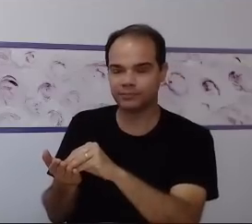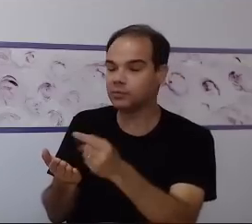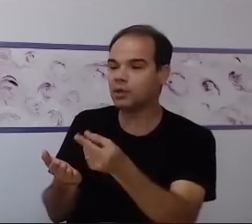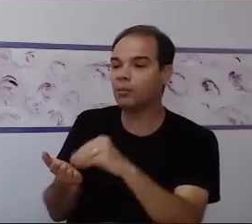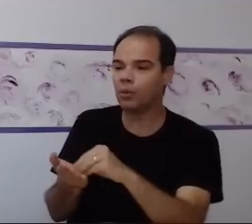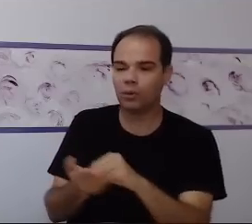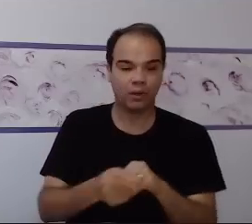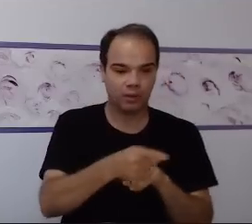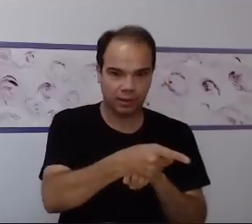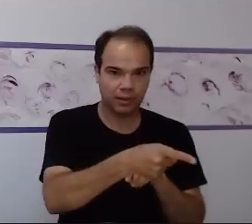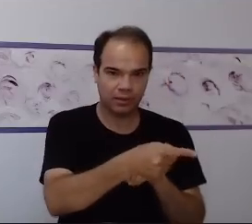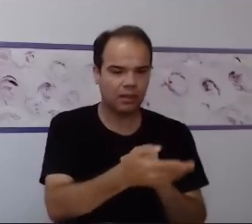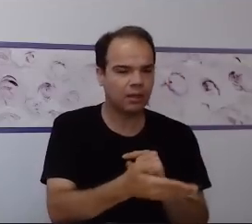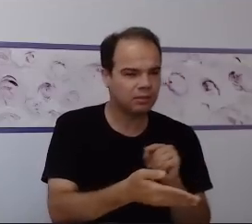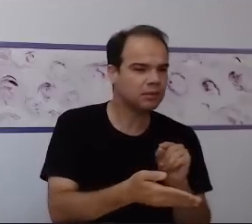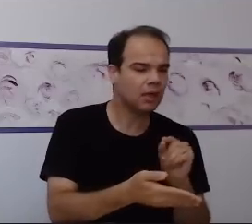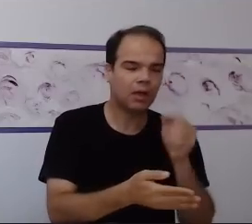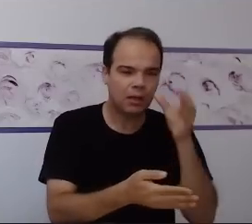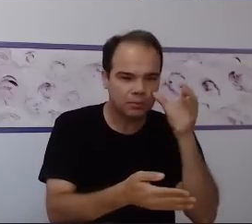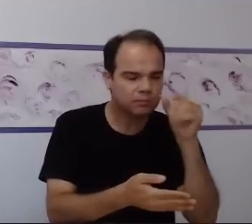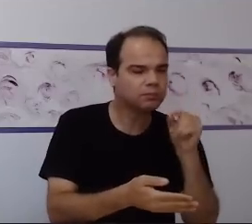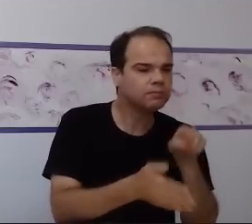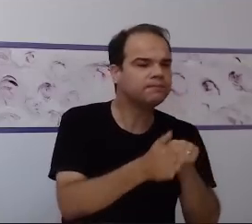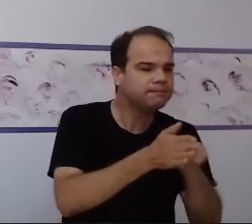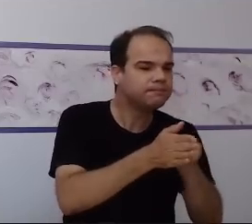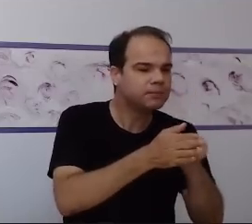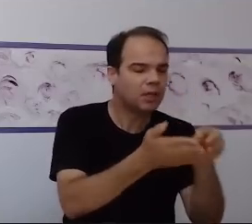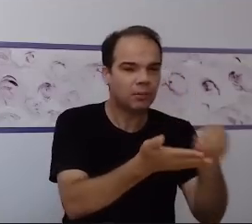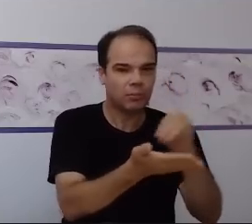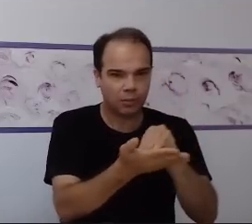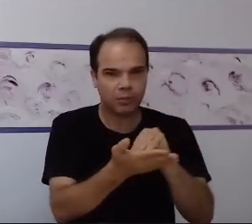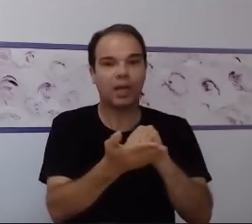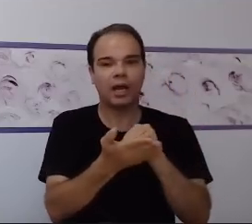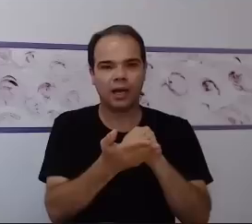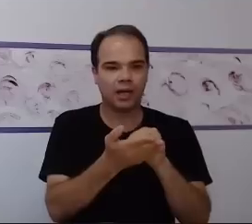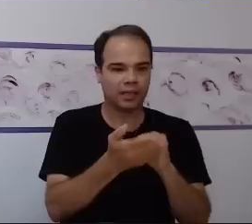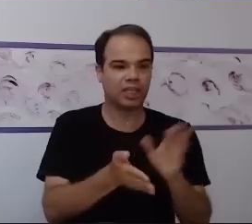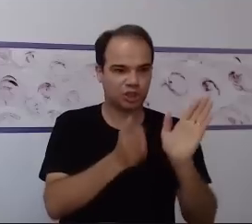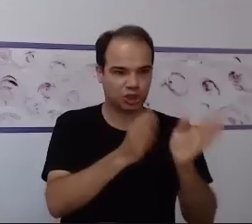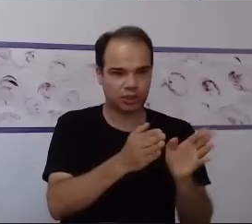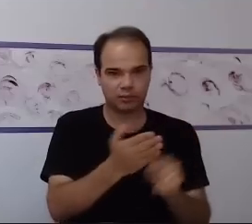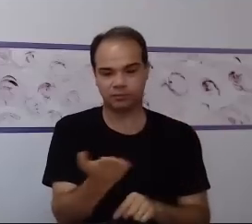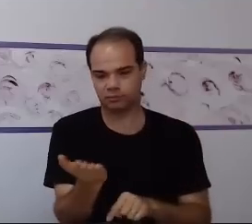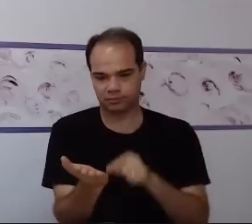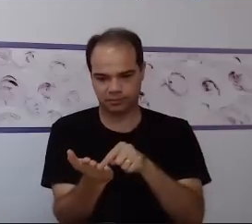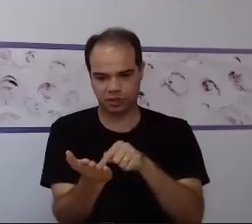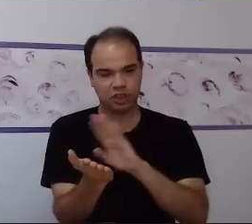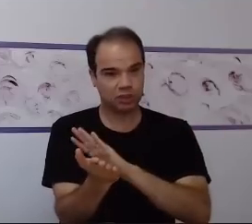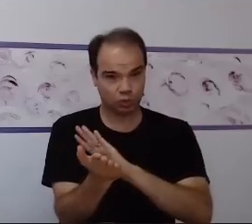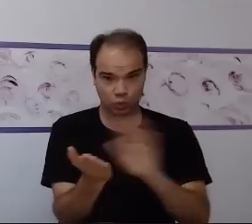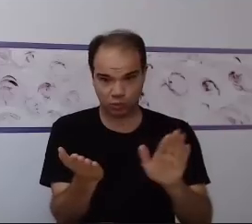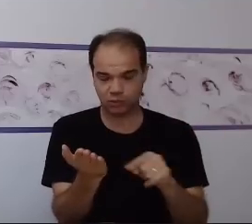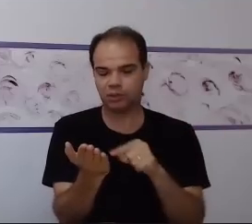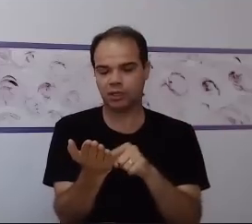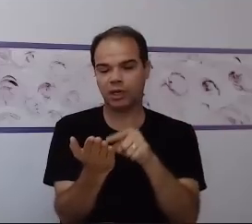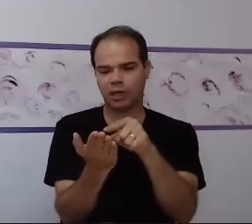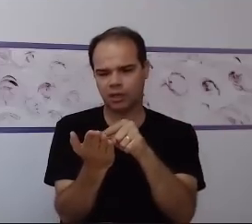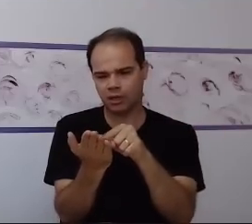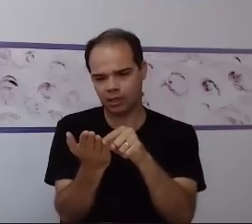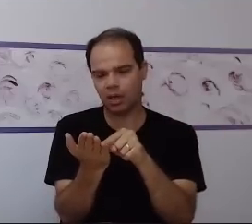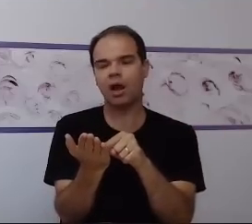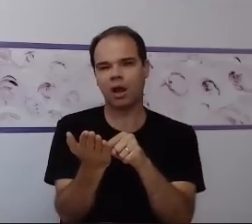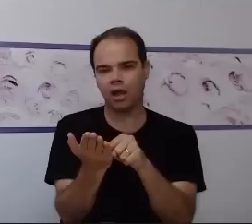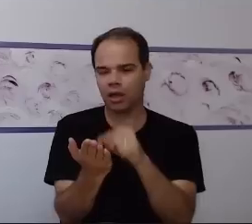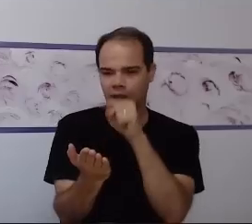educacional individualizado. Então, não tem como você adequar nada sem conhecer o indivíduo.